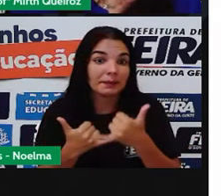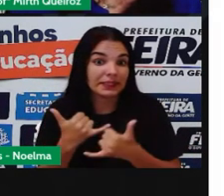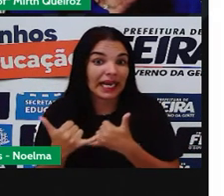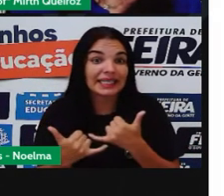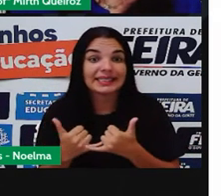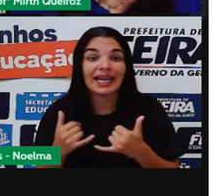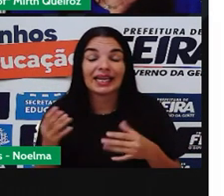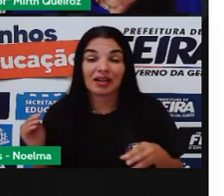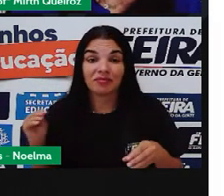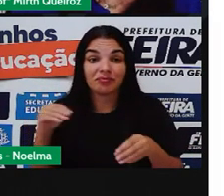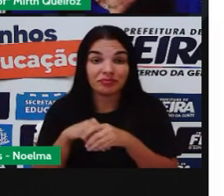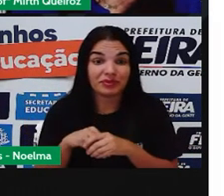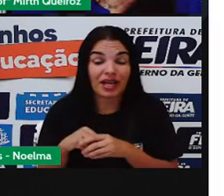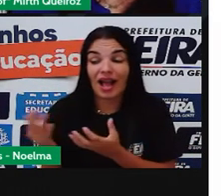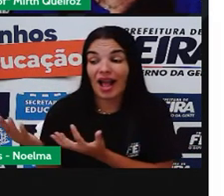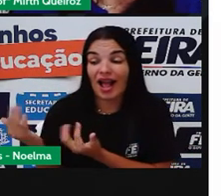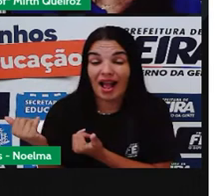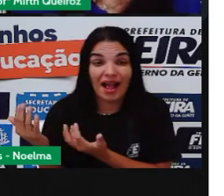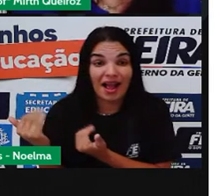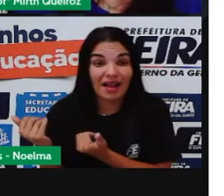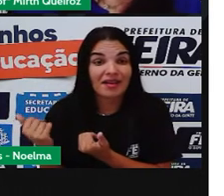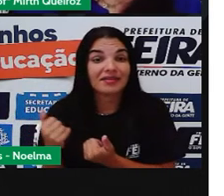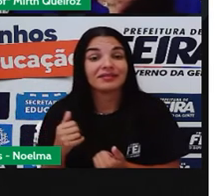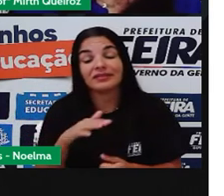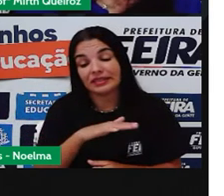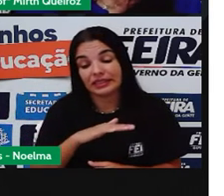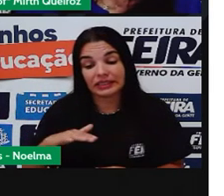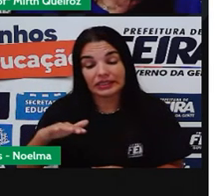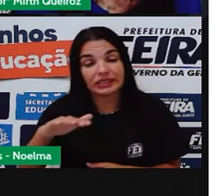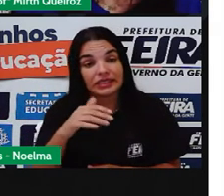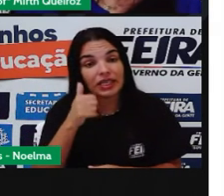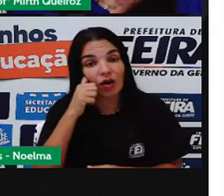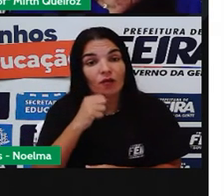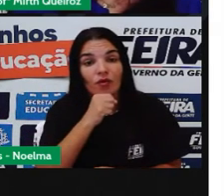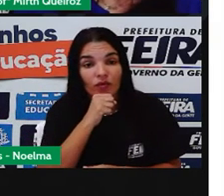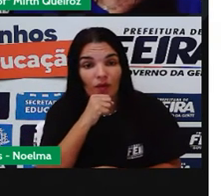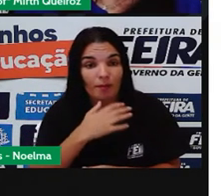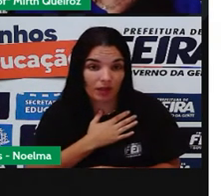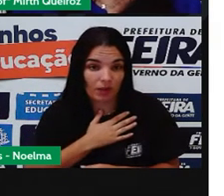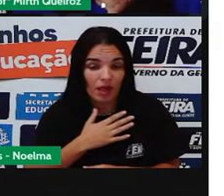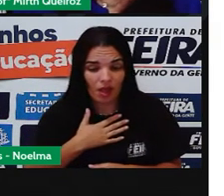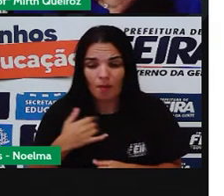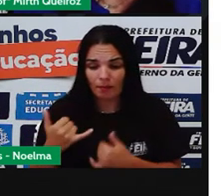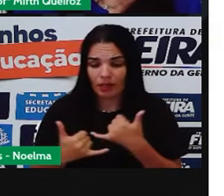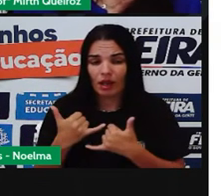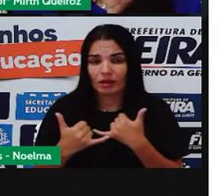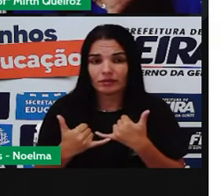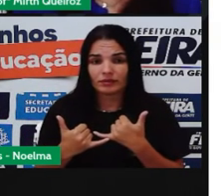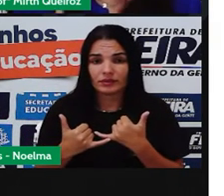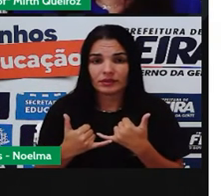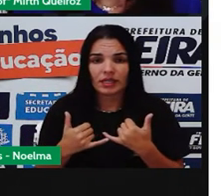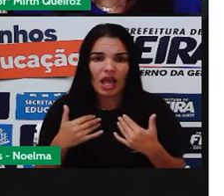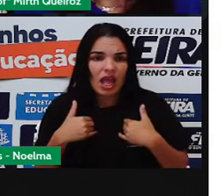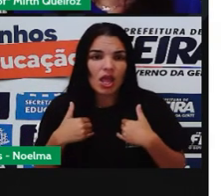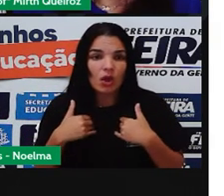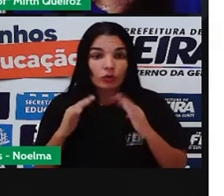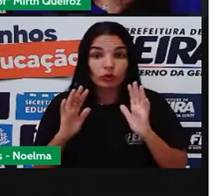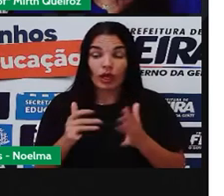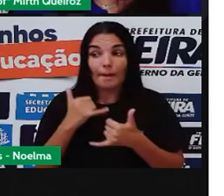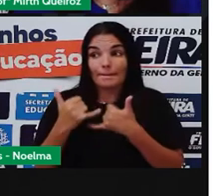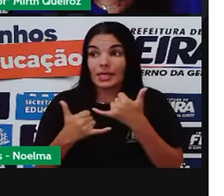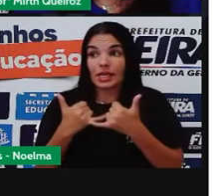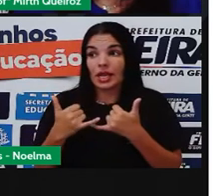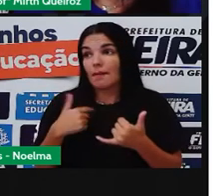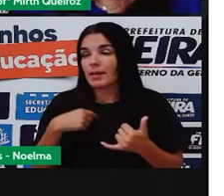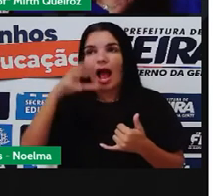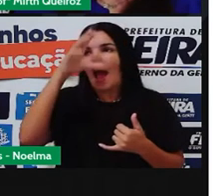Da infância dos meus avós Eu brinquei E vocês A única brincadeira Eu já brinquei Mas